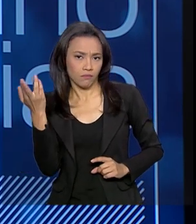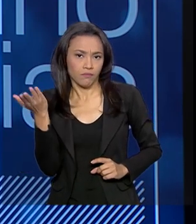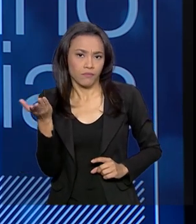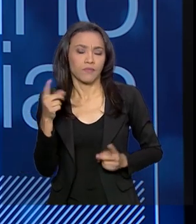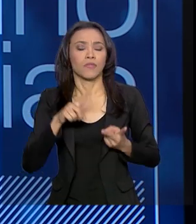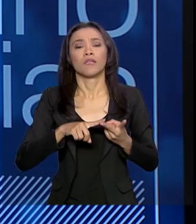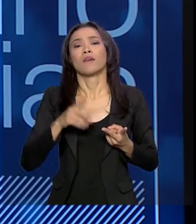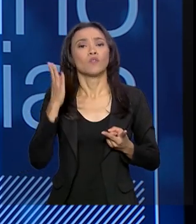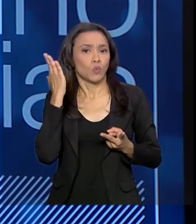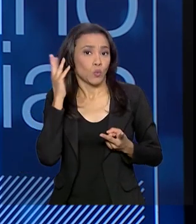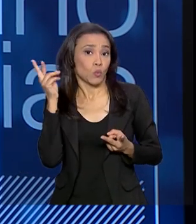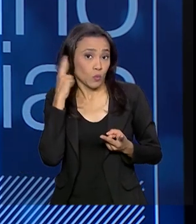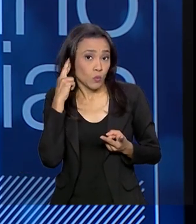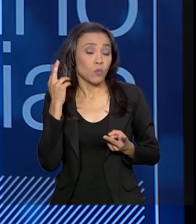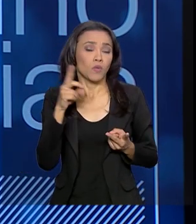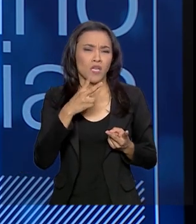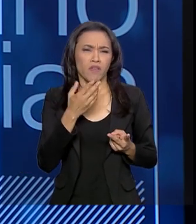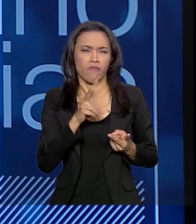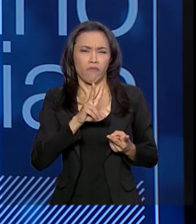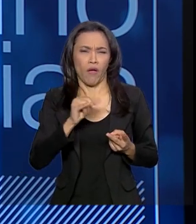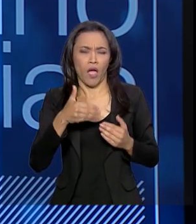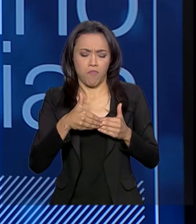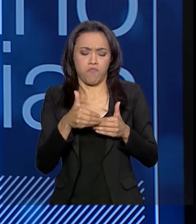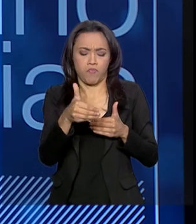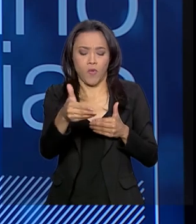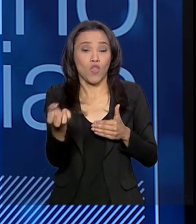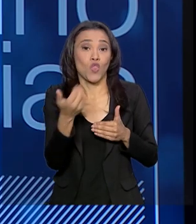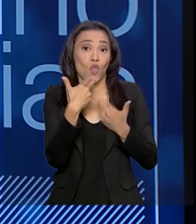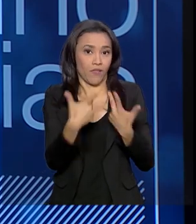deve ser lançado em breve, é um programa que vai ser bastante inovador.